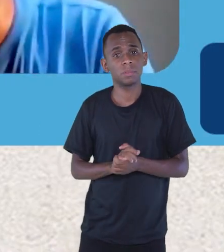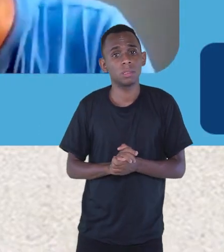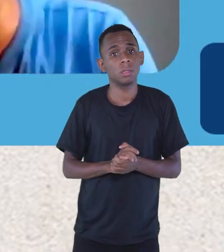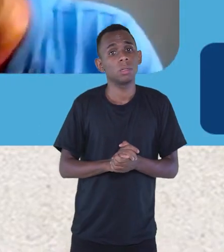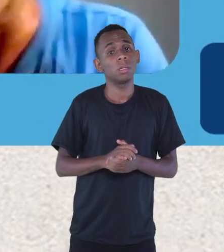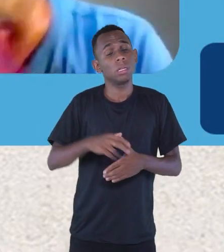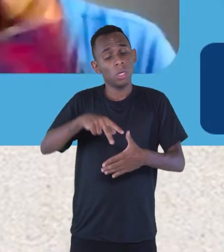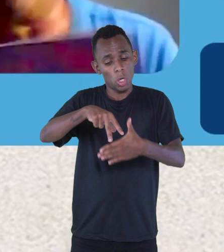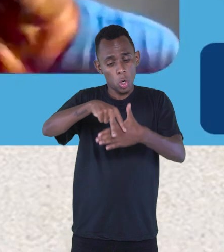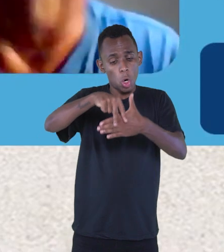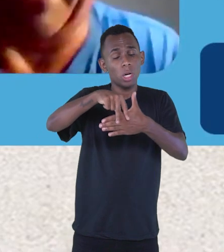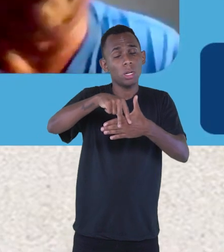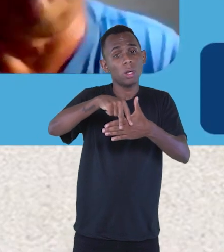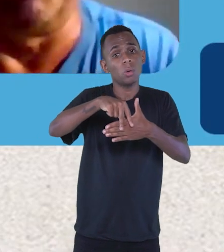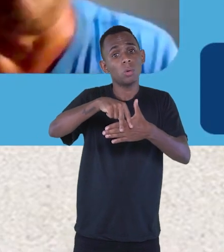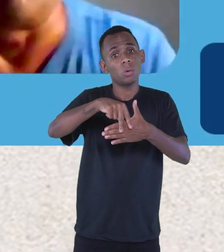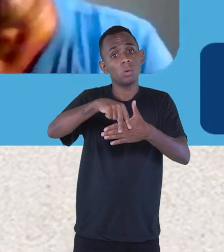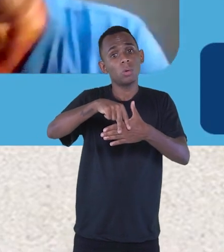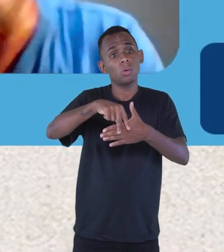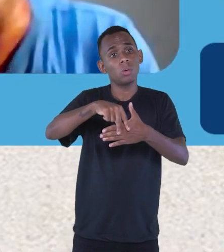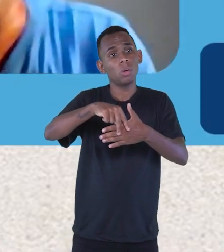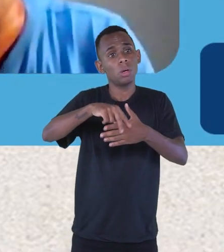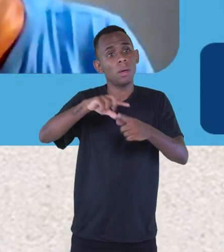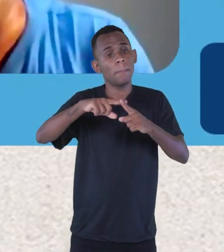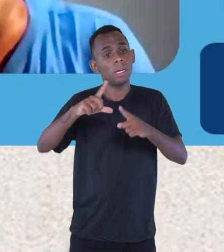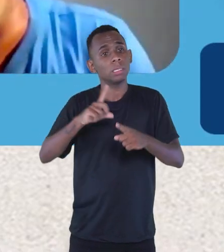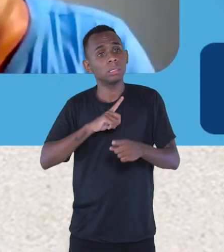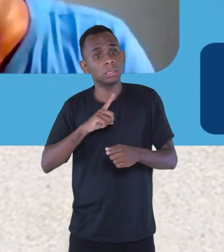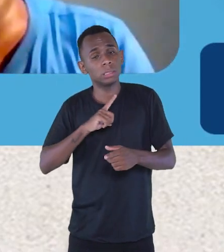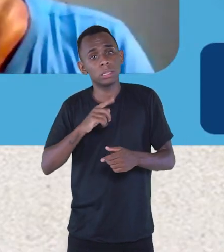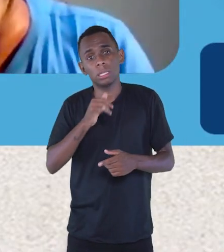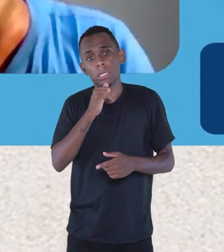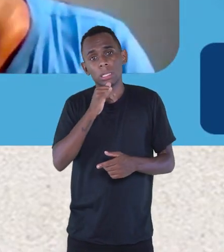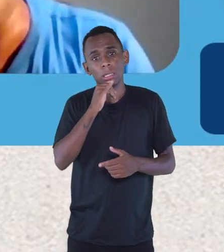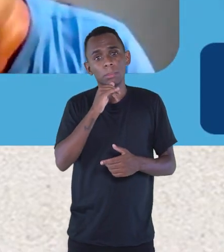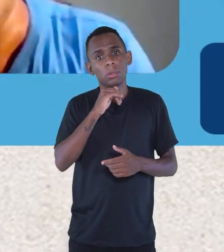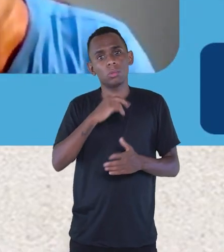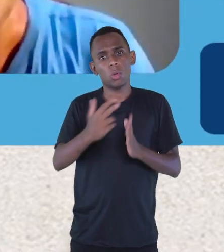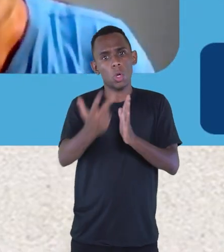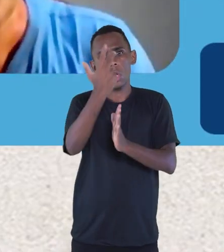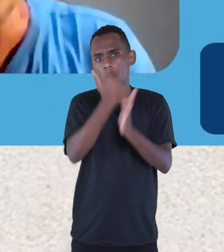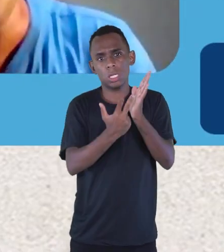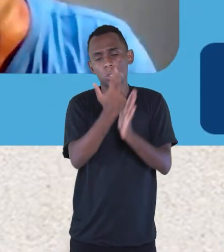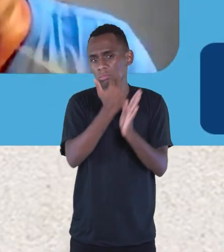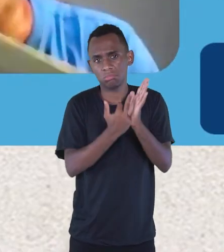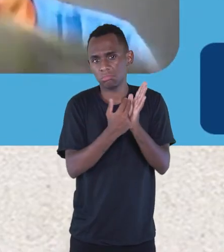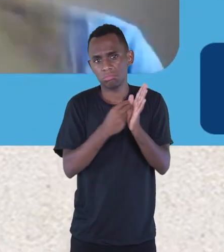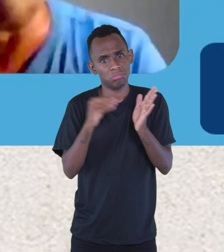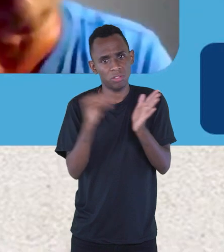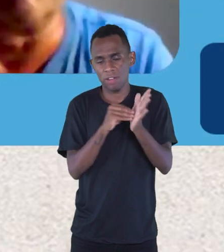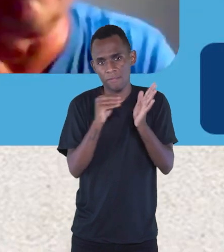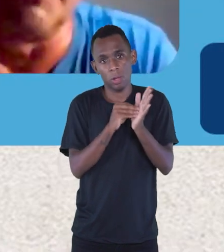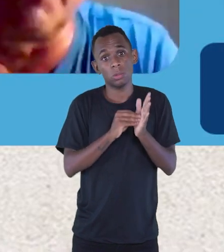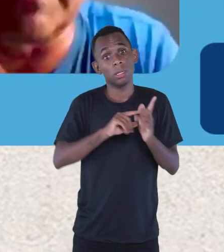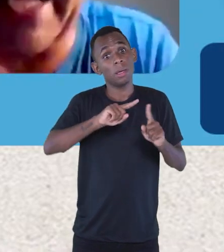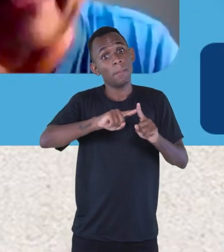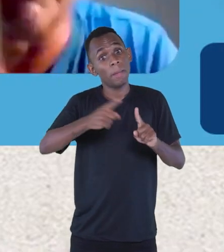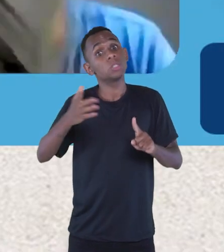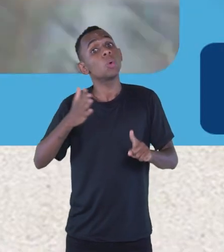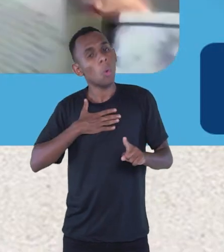cordel, ele tem também um pé no livro. Por exemplo, o cordel não é ilustrado, e os meus livros são